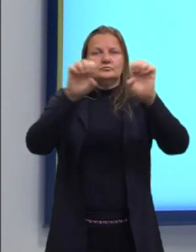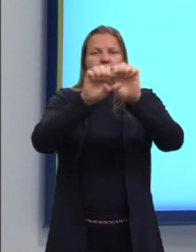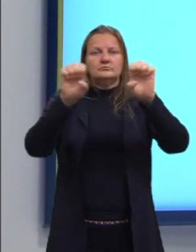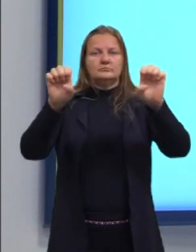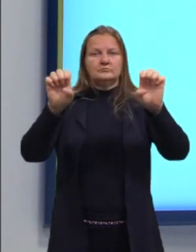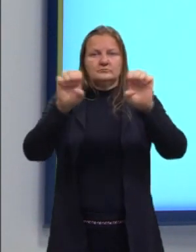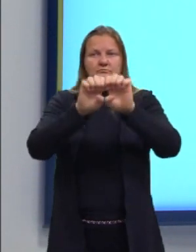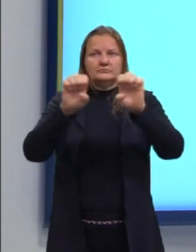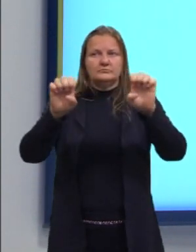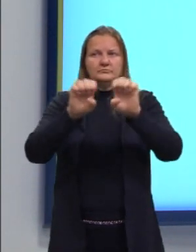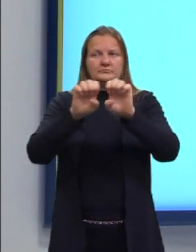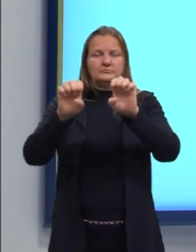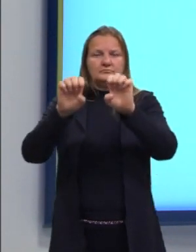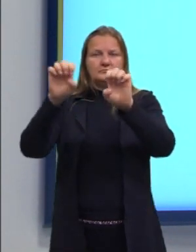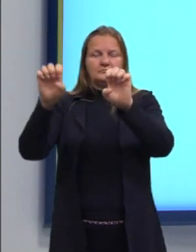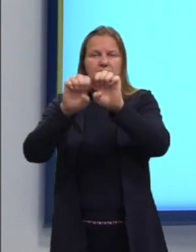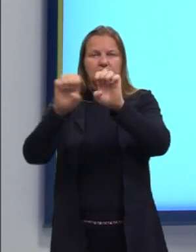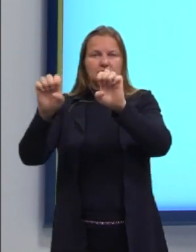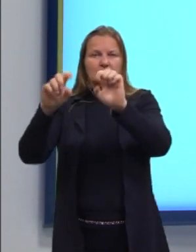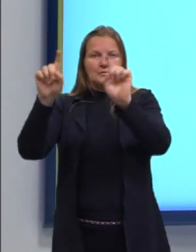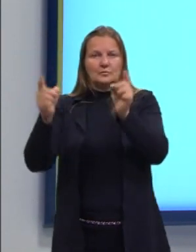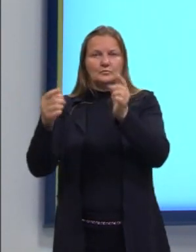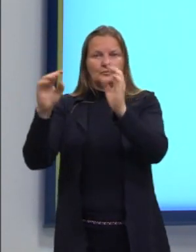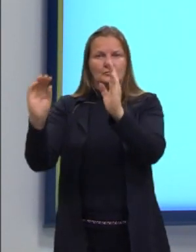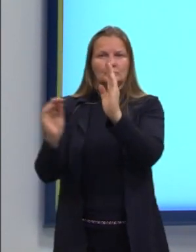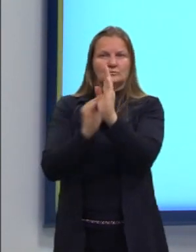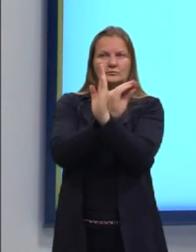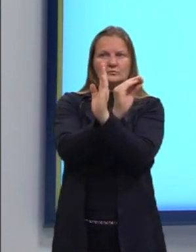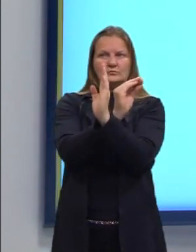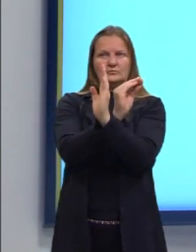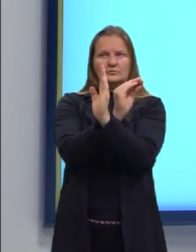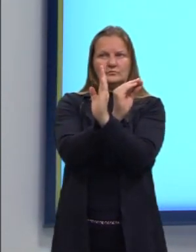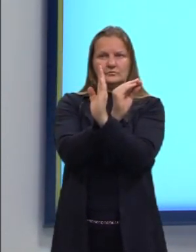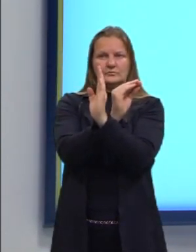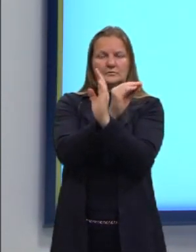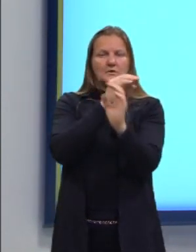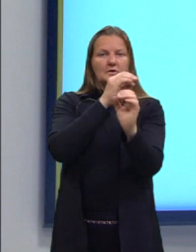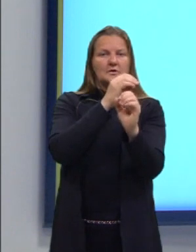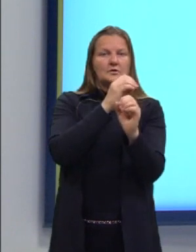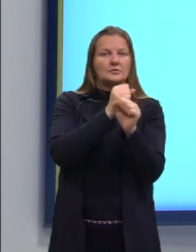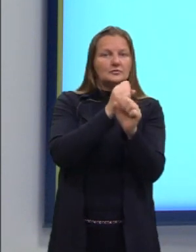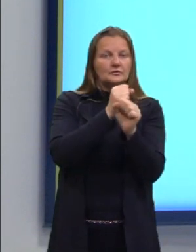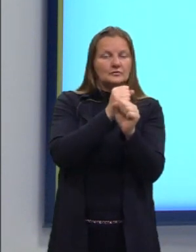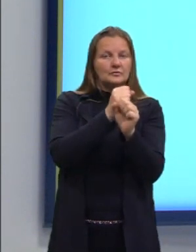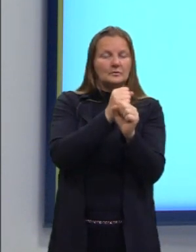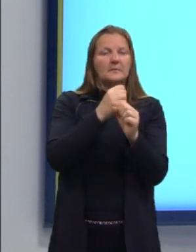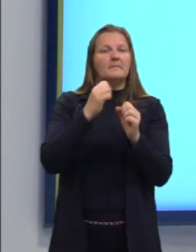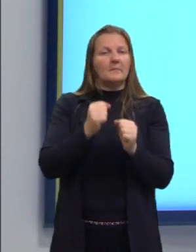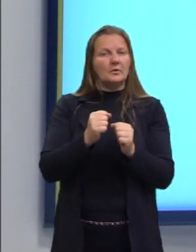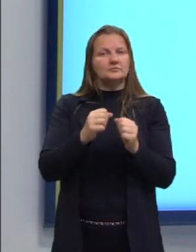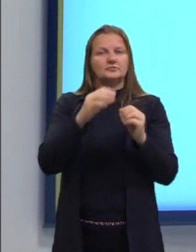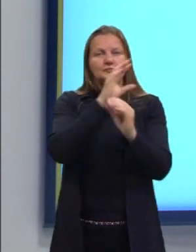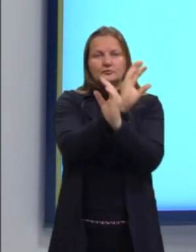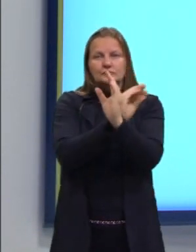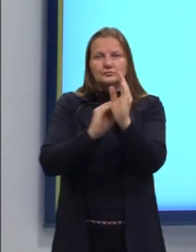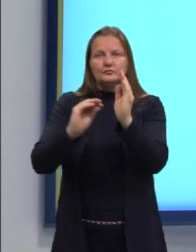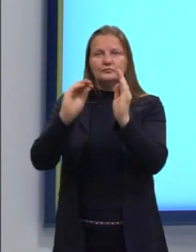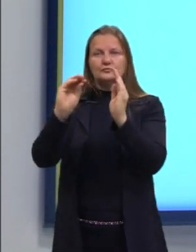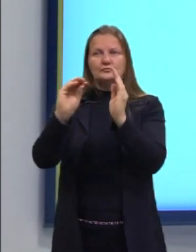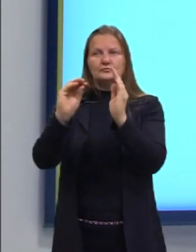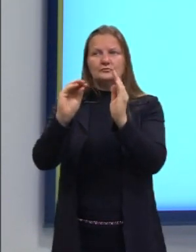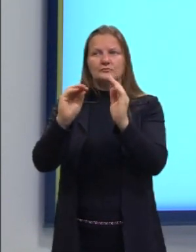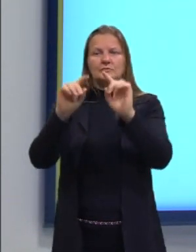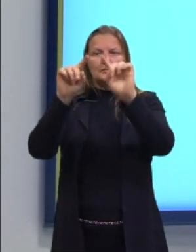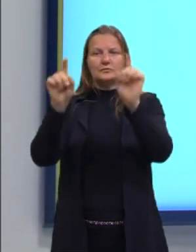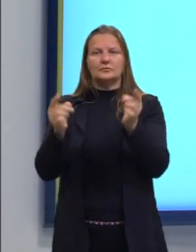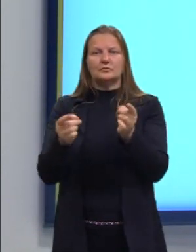entre parênteses, mas antes dele, antes do parênteses, eu tenho uma soma, eu simplesmente posso copiar todo mundo que está entre